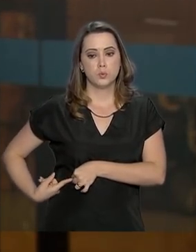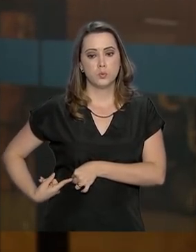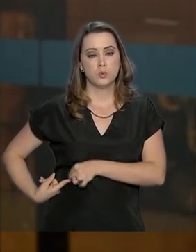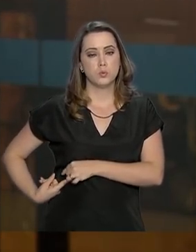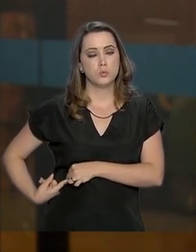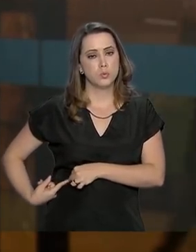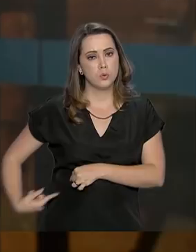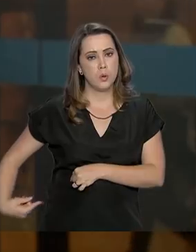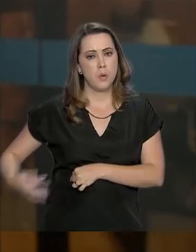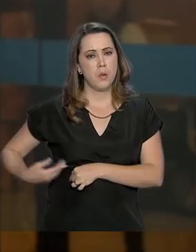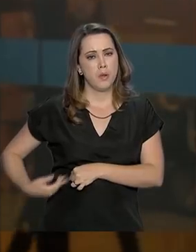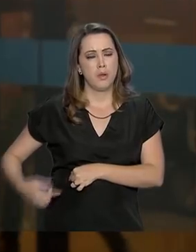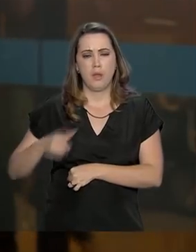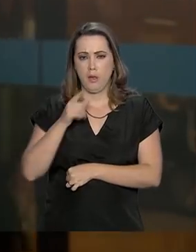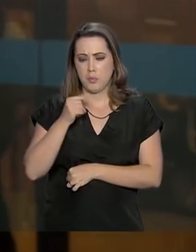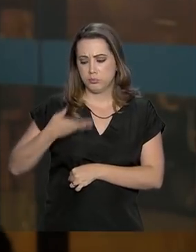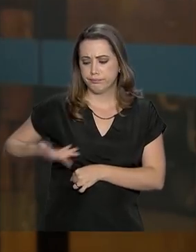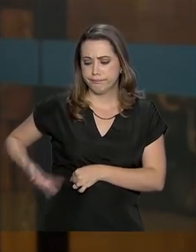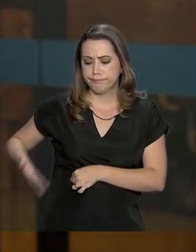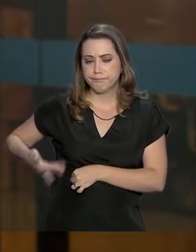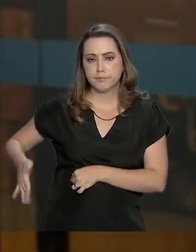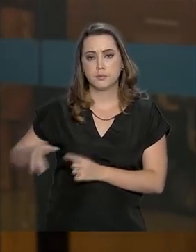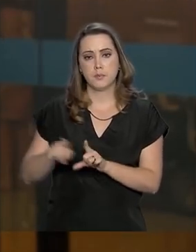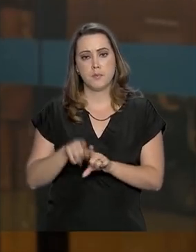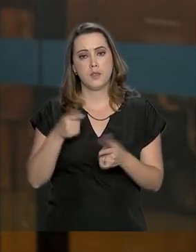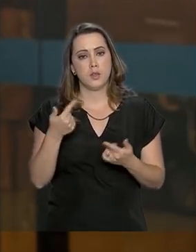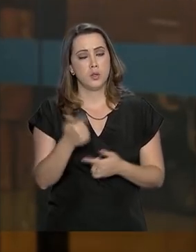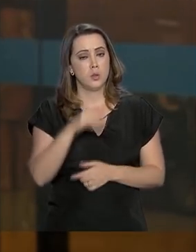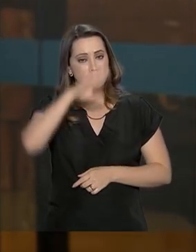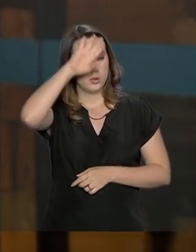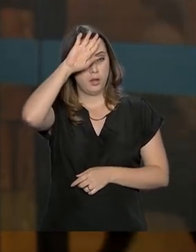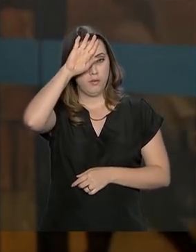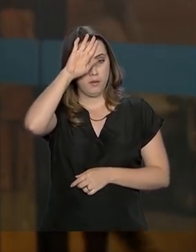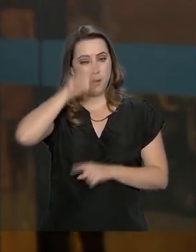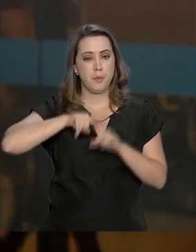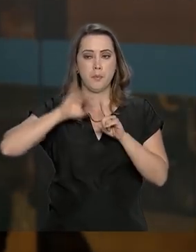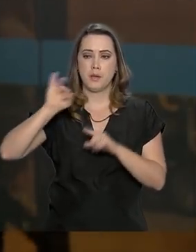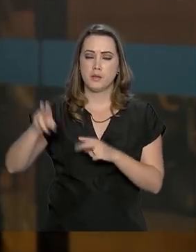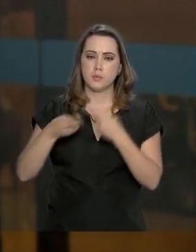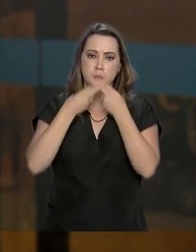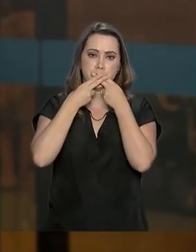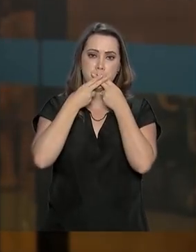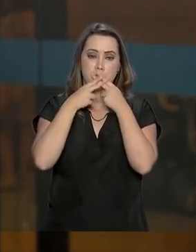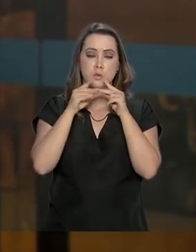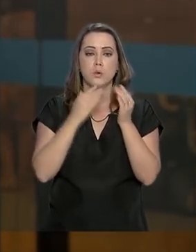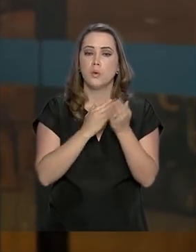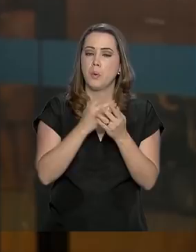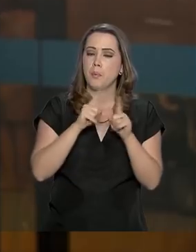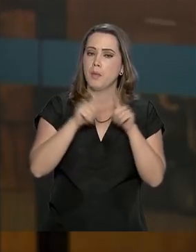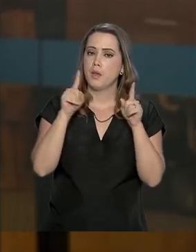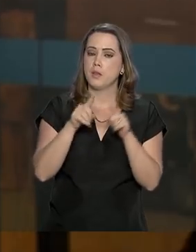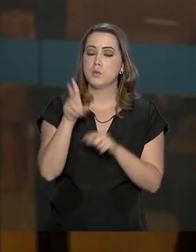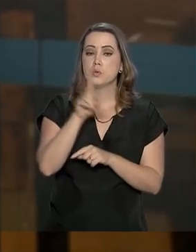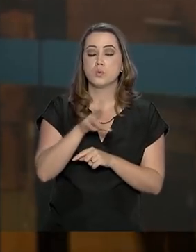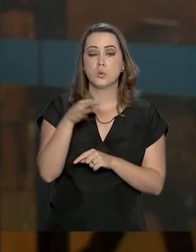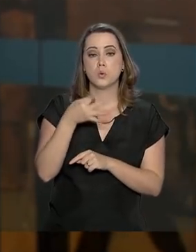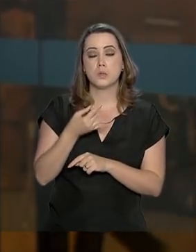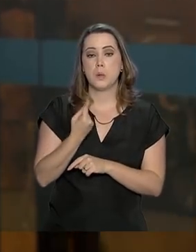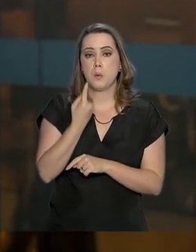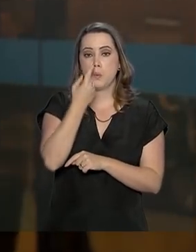encontra-se sem febre, em jejum oral e com uma sonda